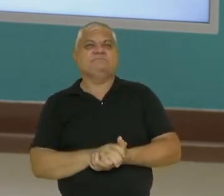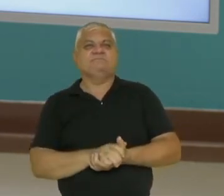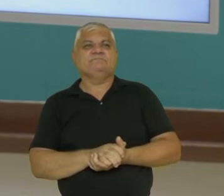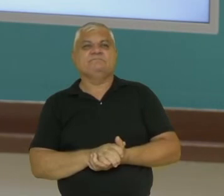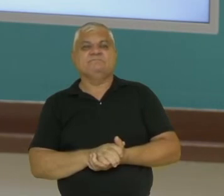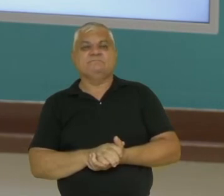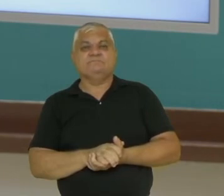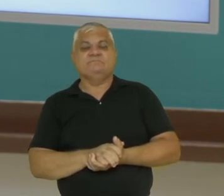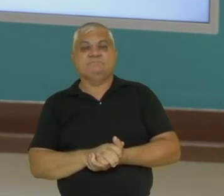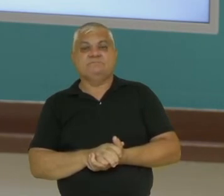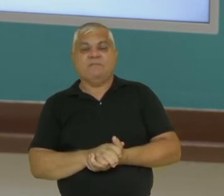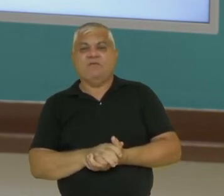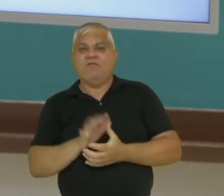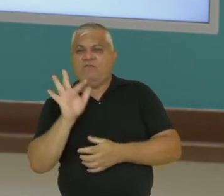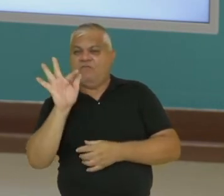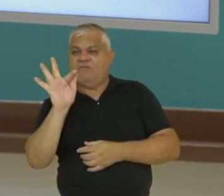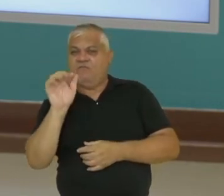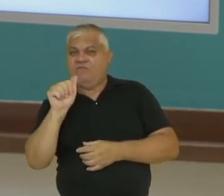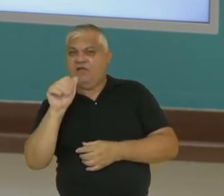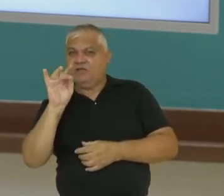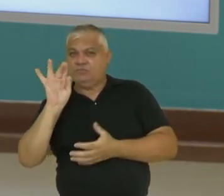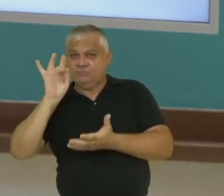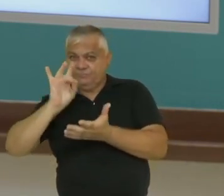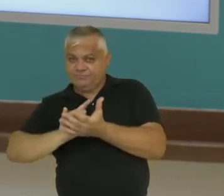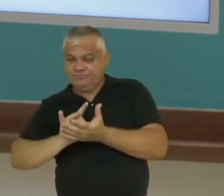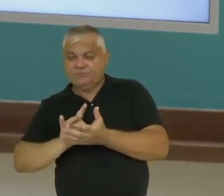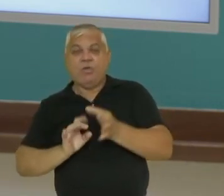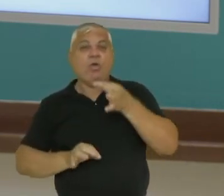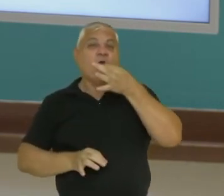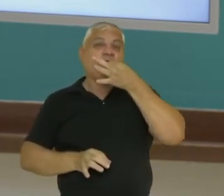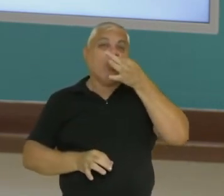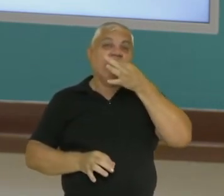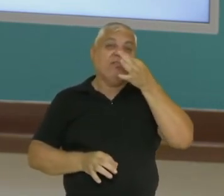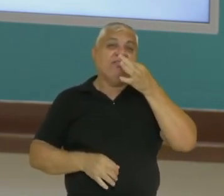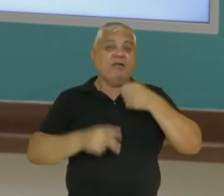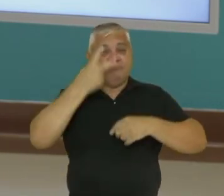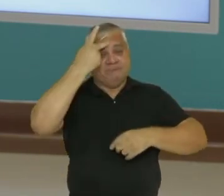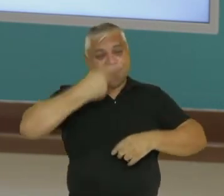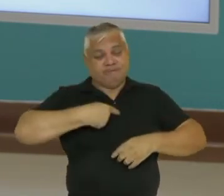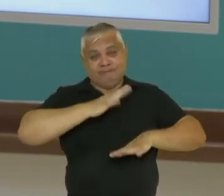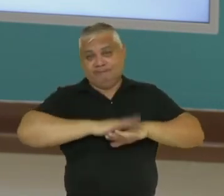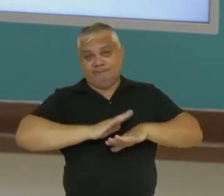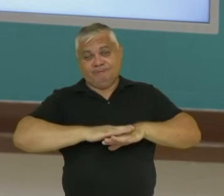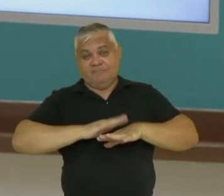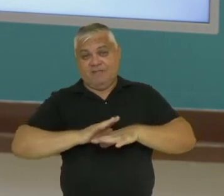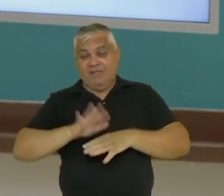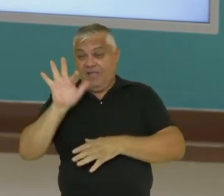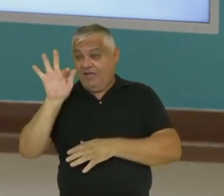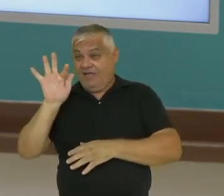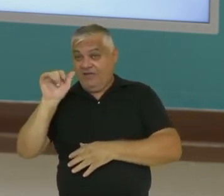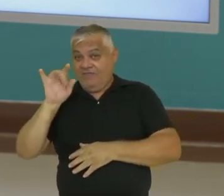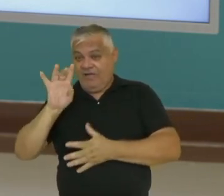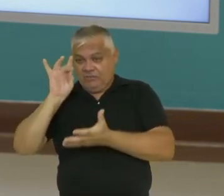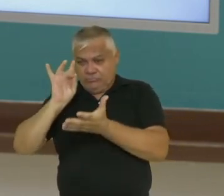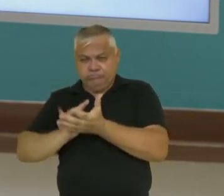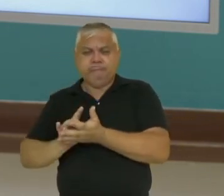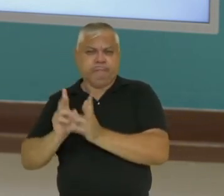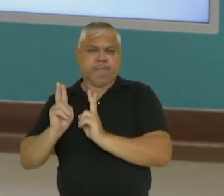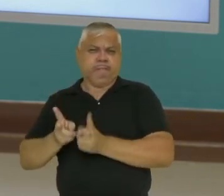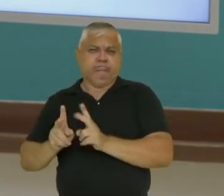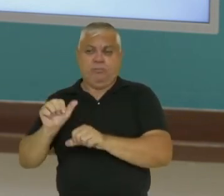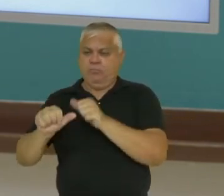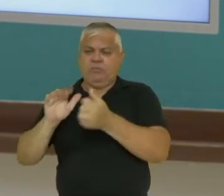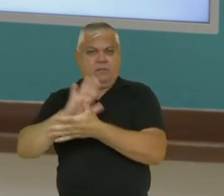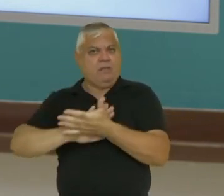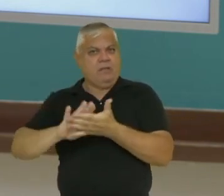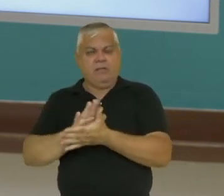E fato e opinião, lembre-se, né? Fato é algo comprovado, verdadeiro e que não muda. Já em relação à opinião,